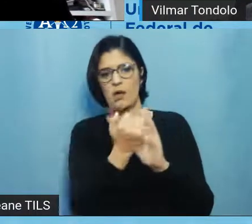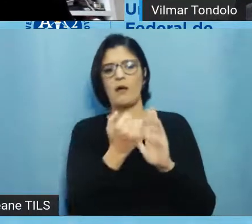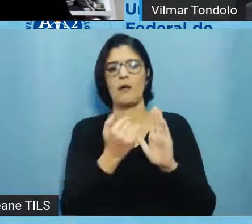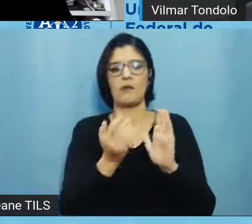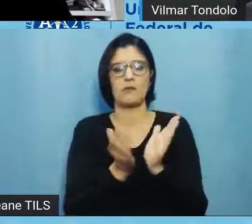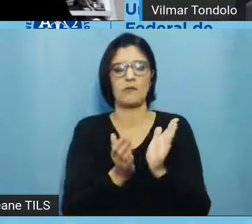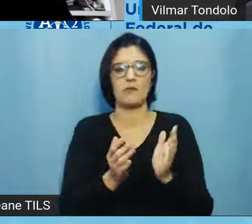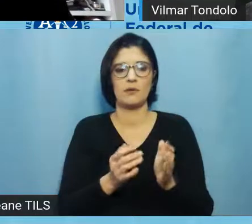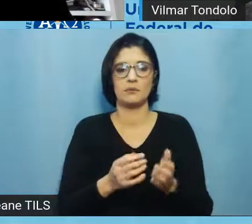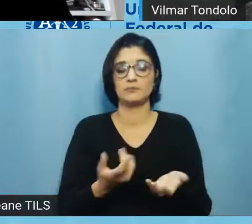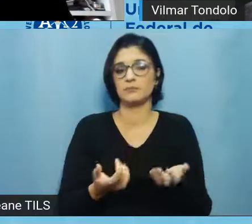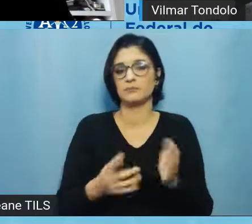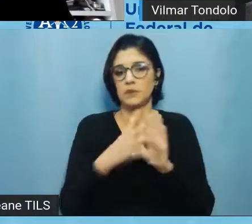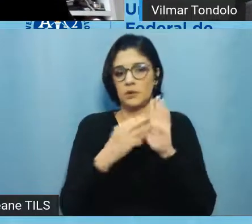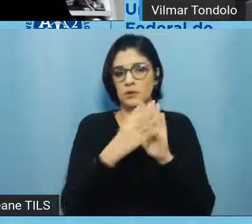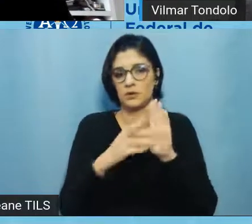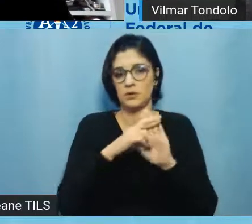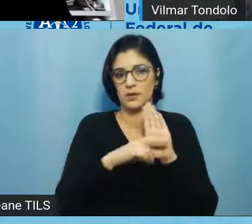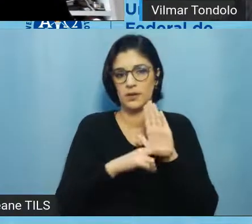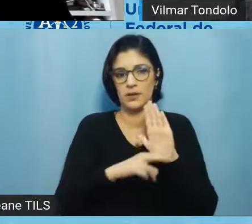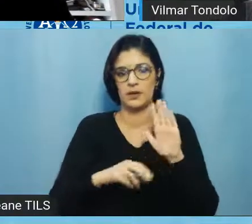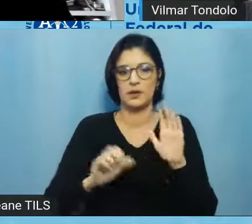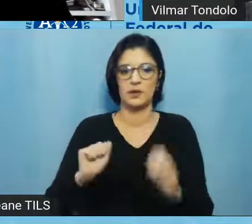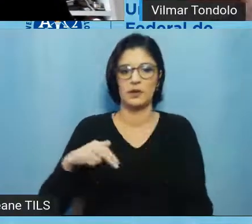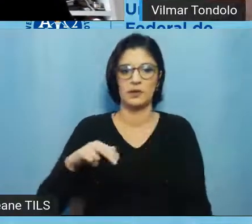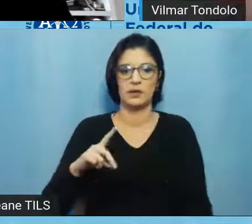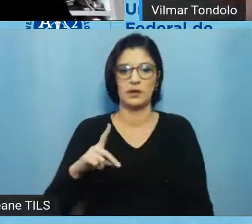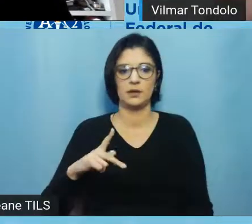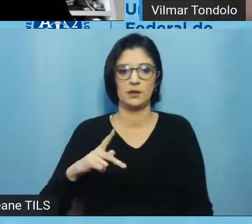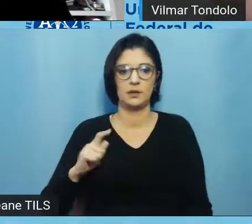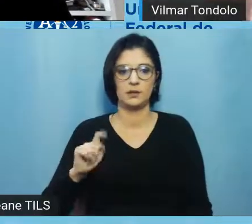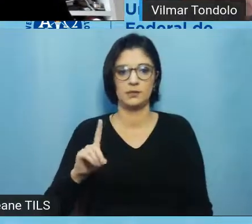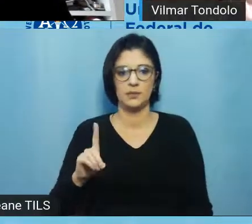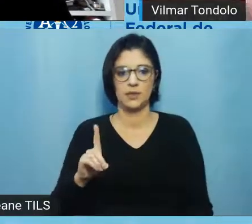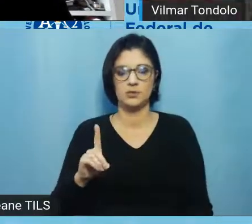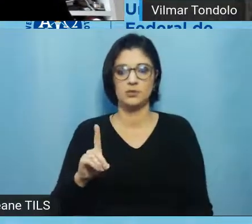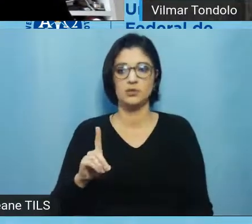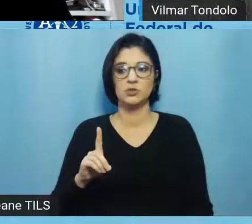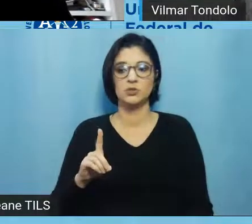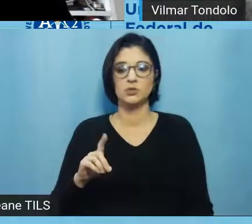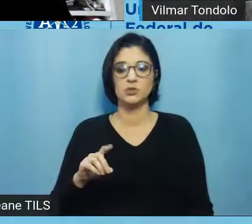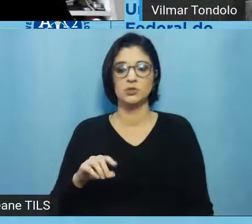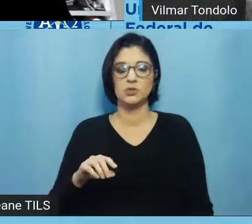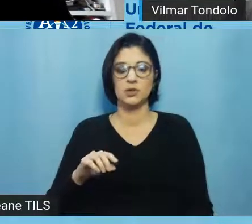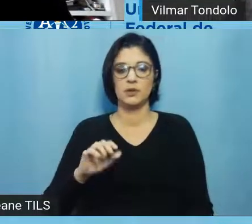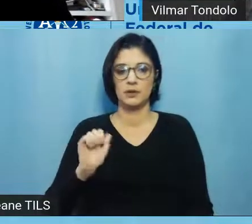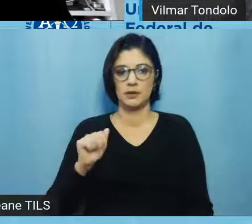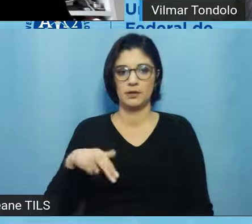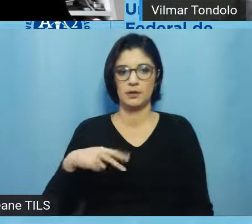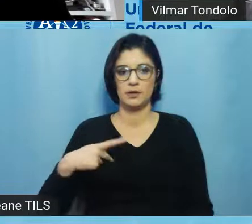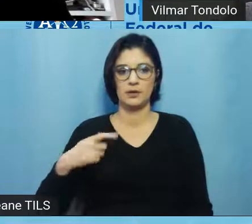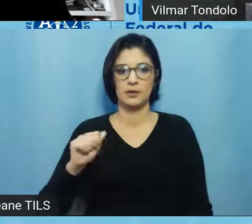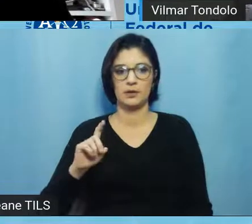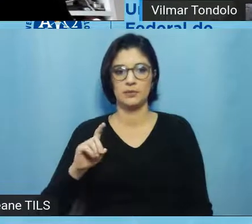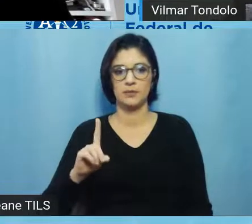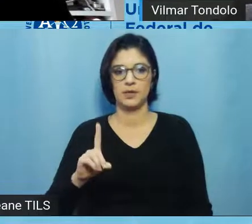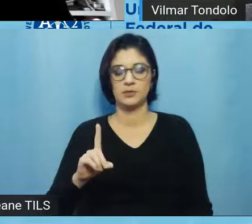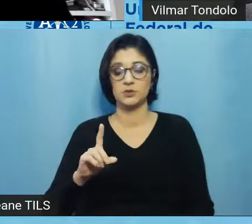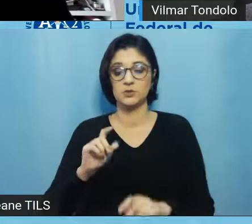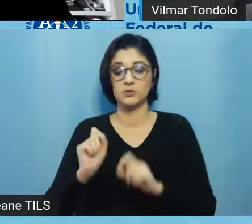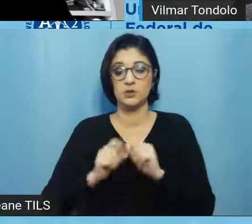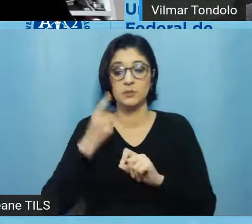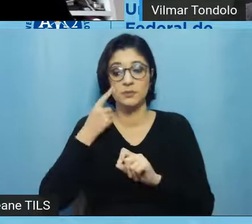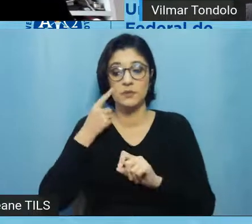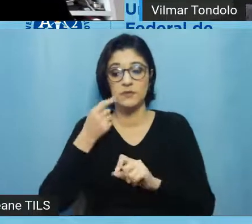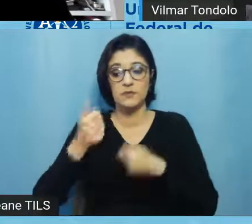guia da AMPAD, né, para pautar especialmente, né, o processo editorial e da avaliação dos